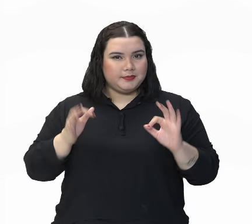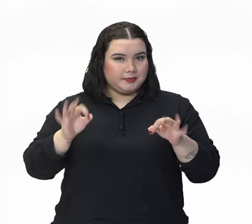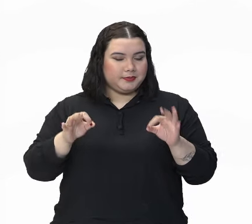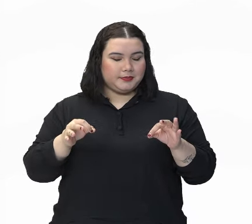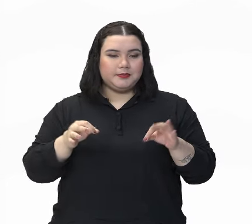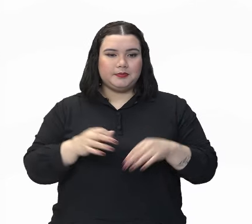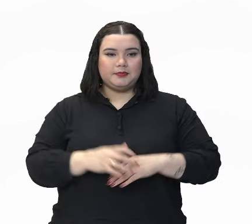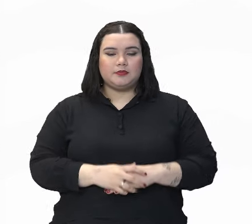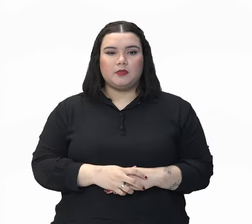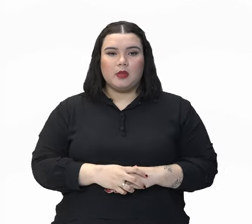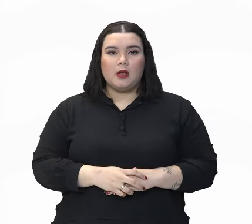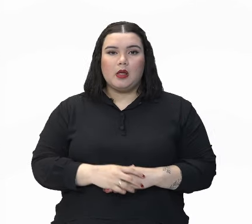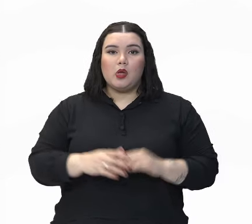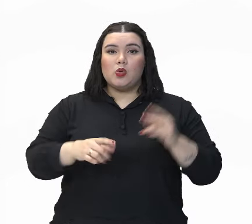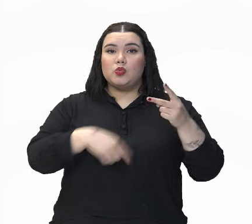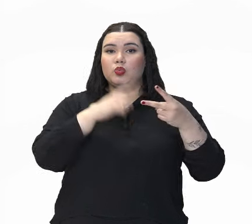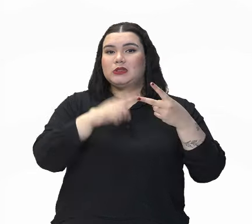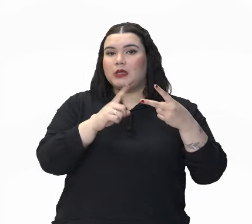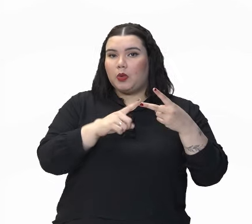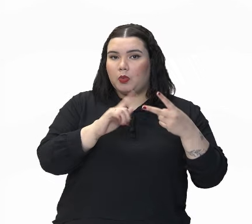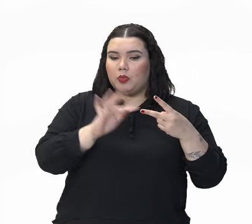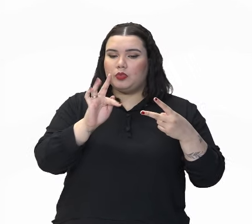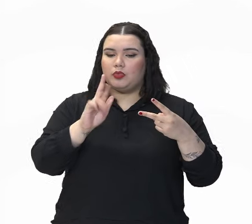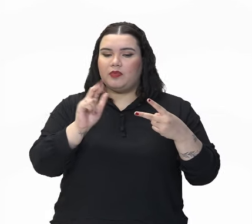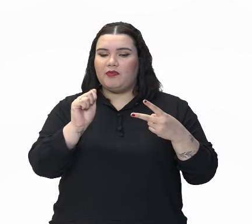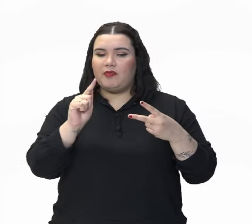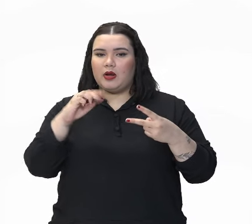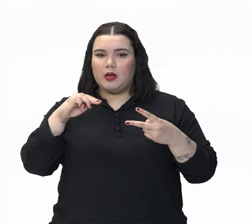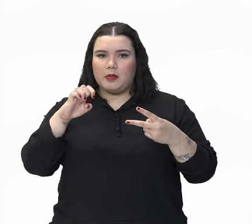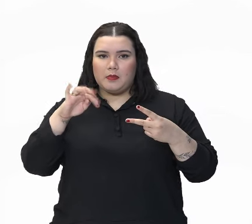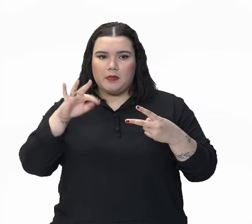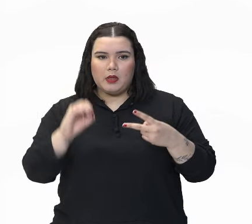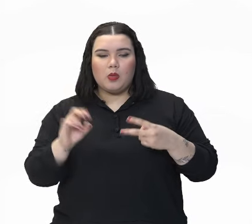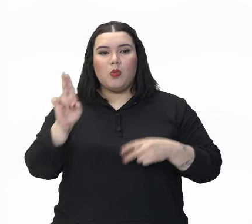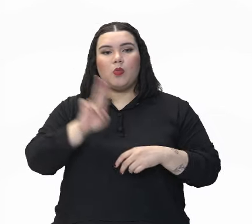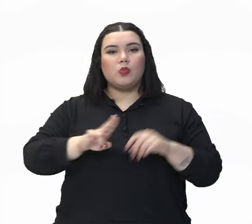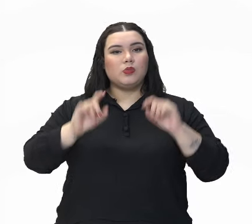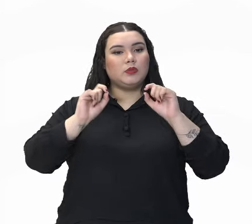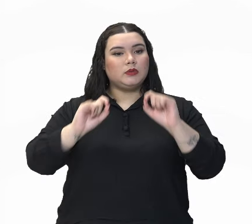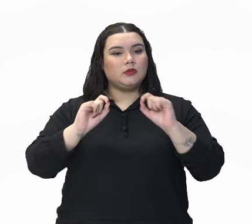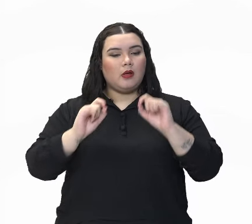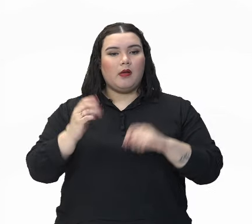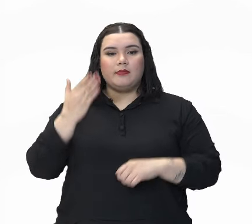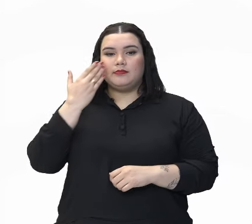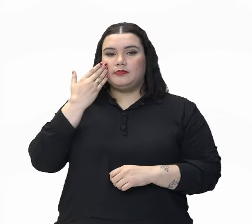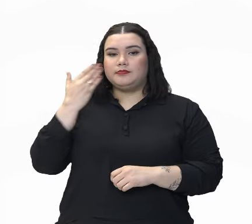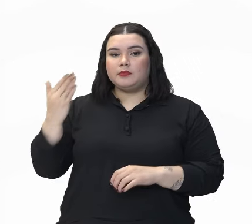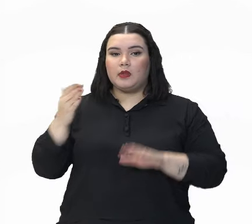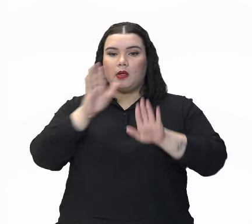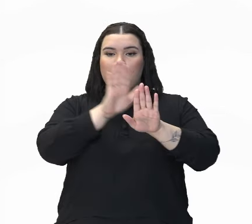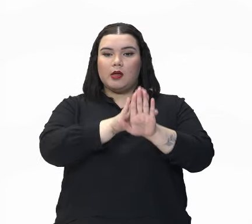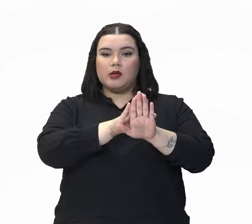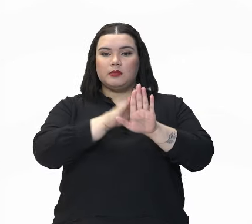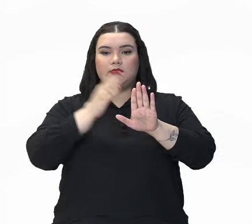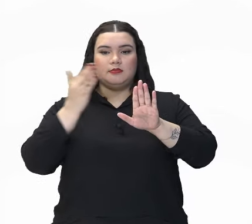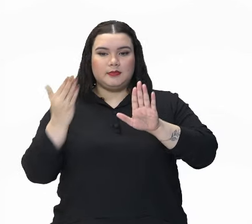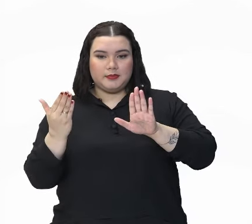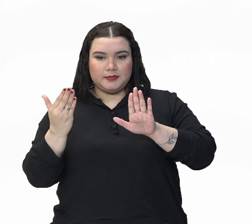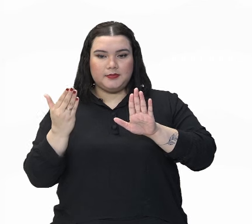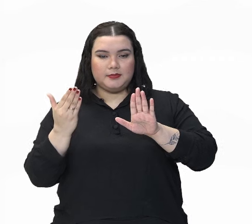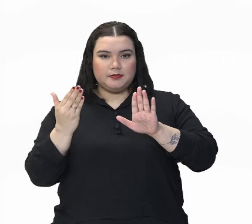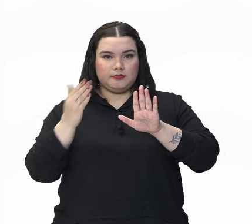E no fragmento número 2, uma antítese, que a gente chama, essa contradição,